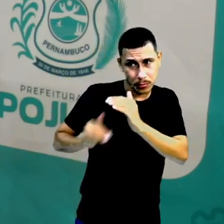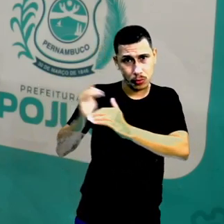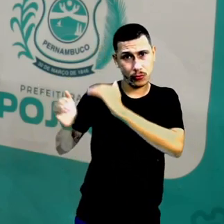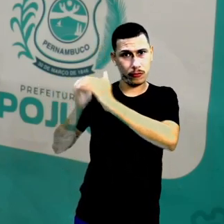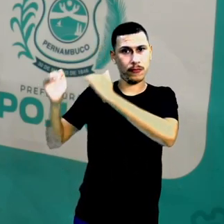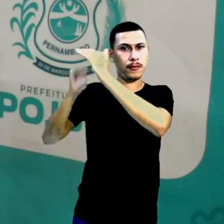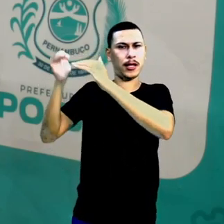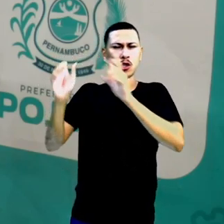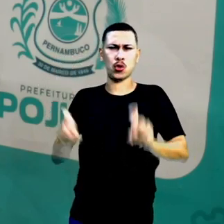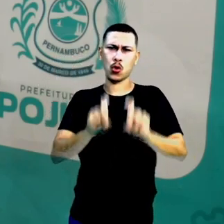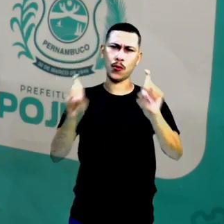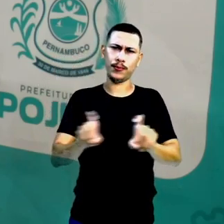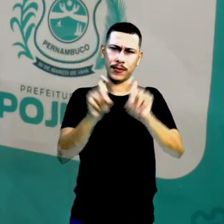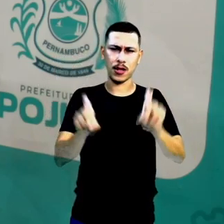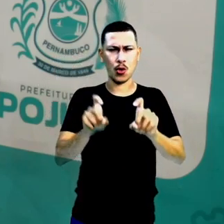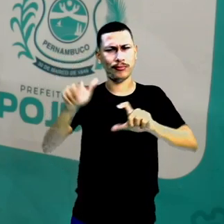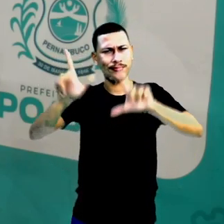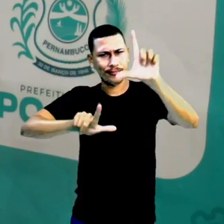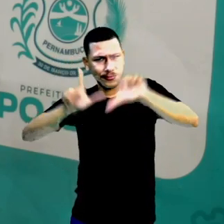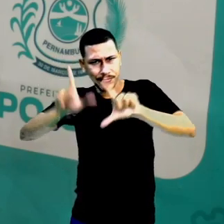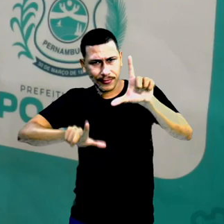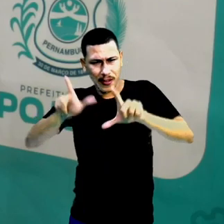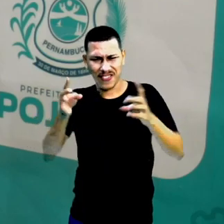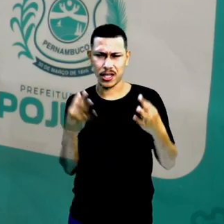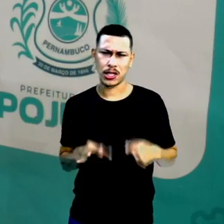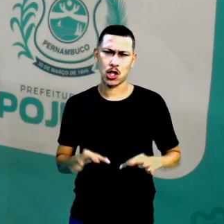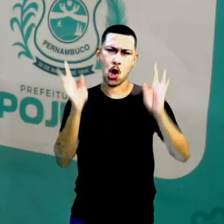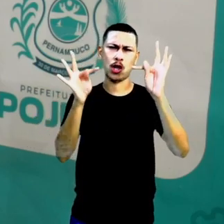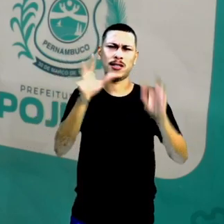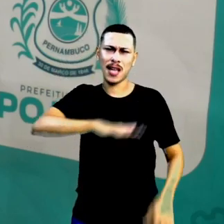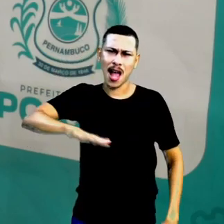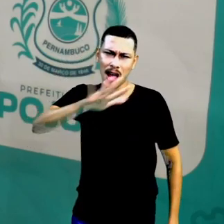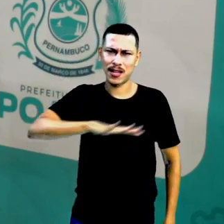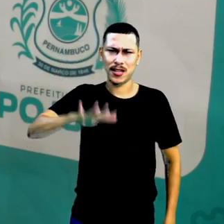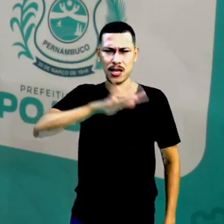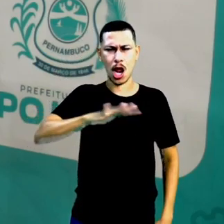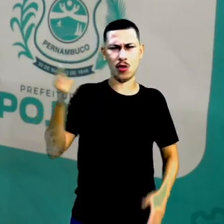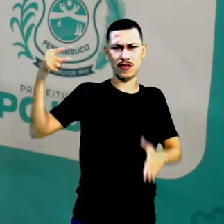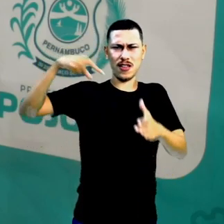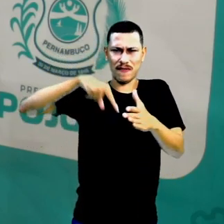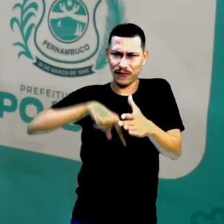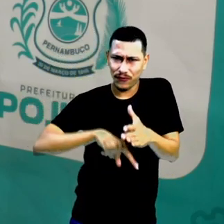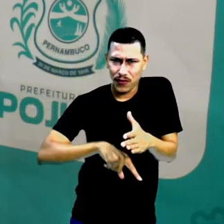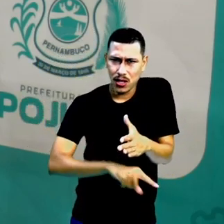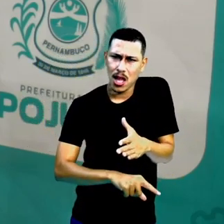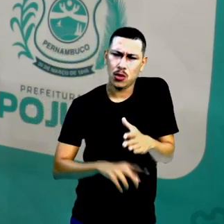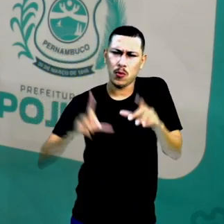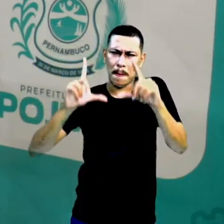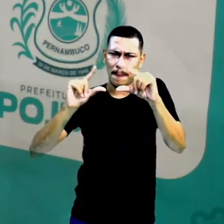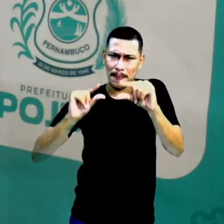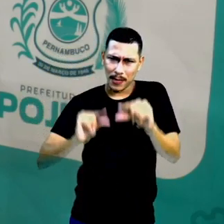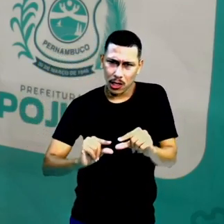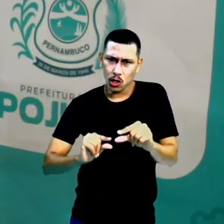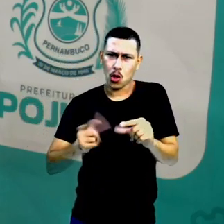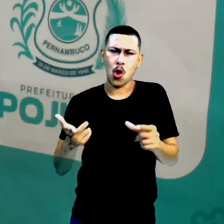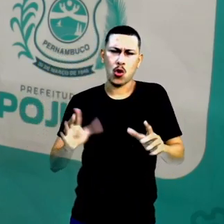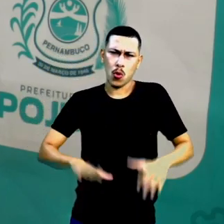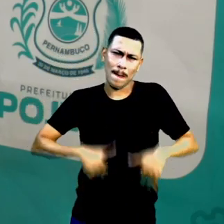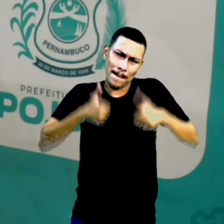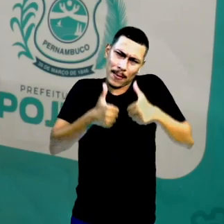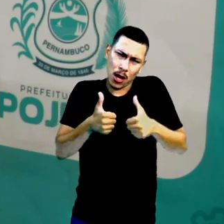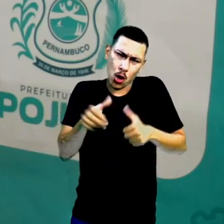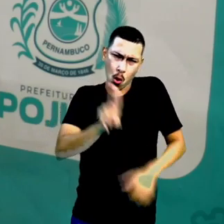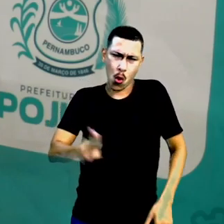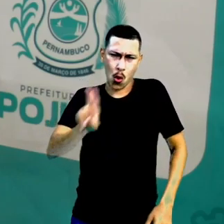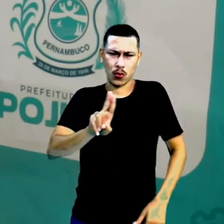mais os computadores, as TVs, as tecnologias vão ficando mais avançadas, as peças menores, com mais acesso para você.